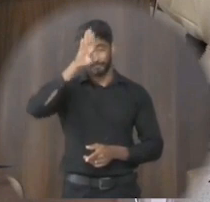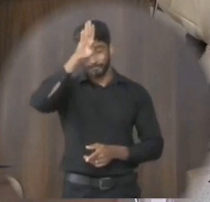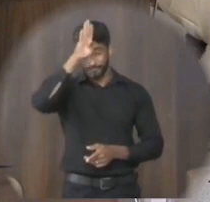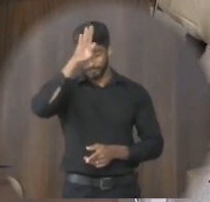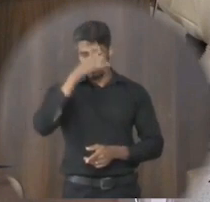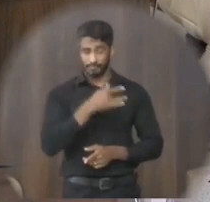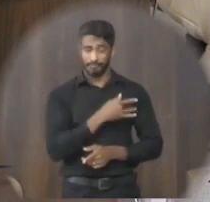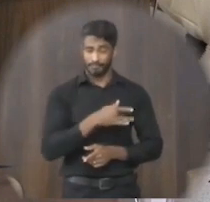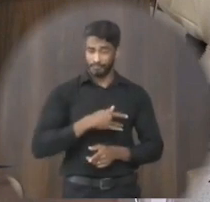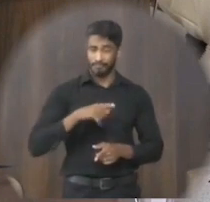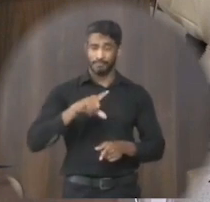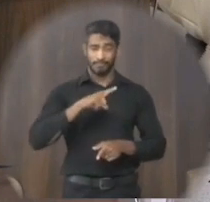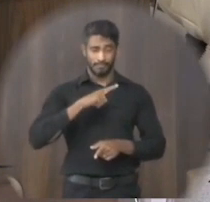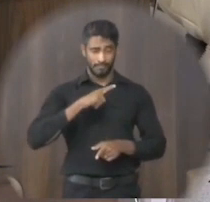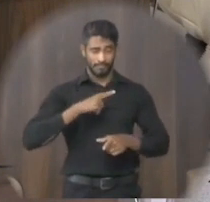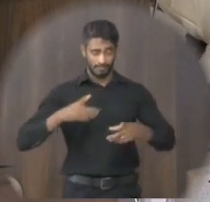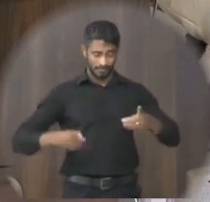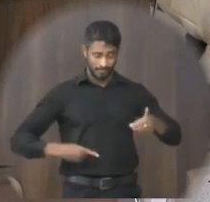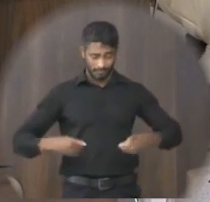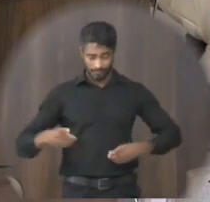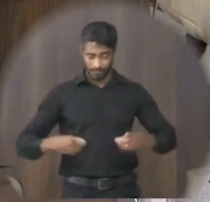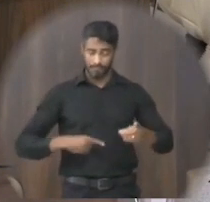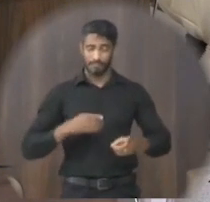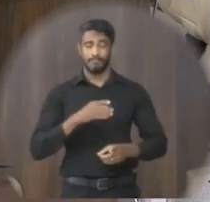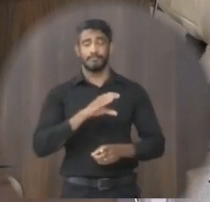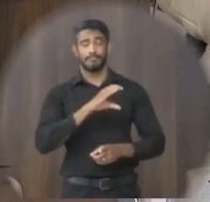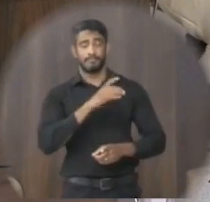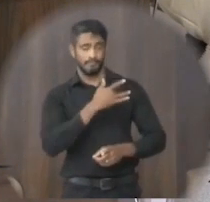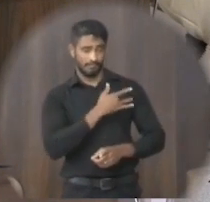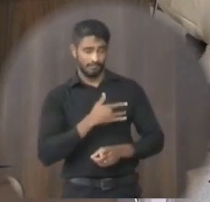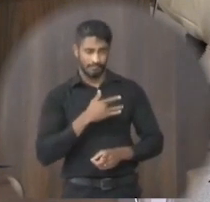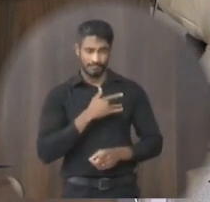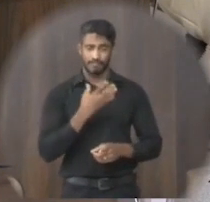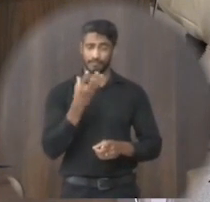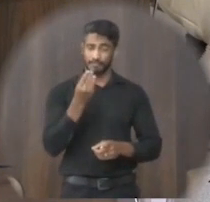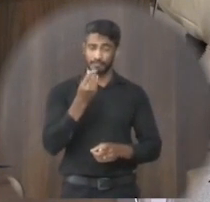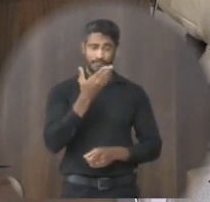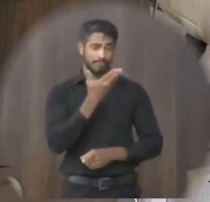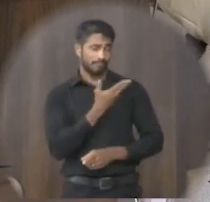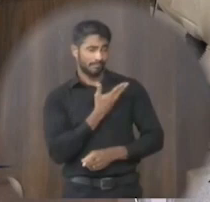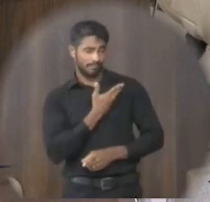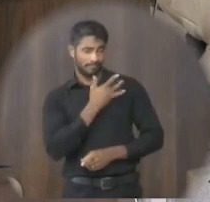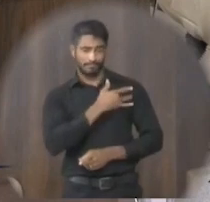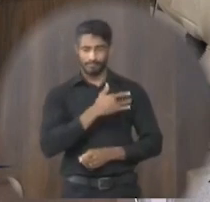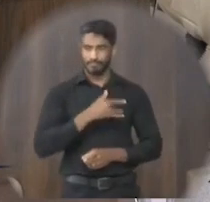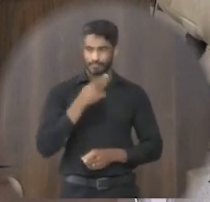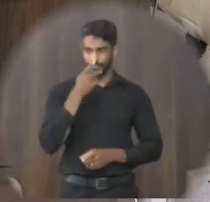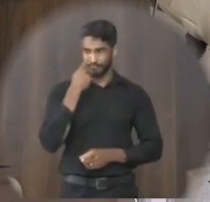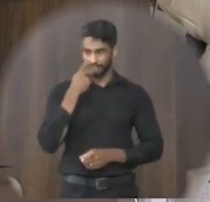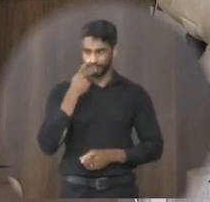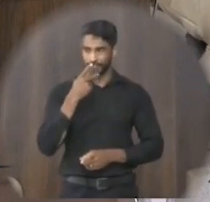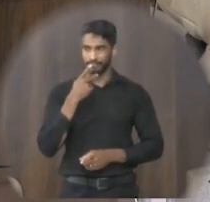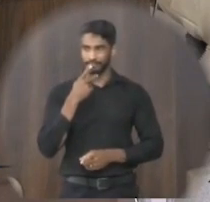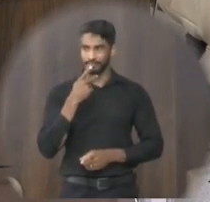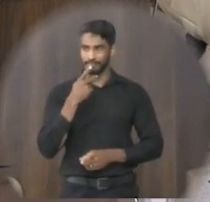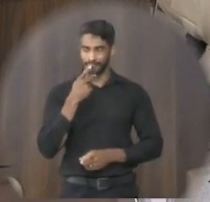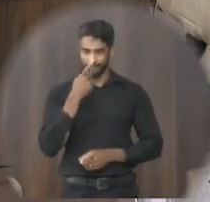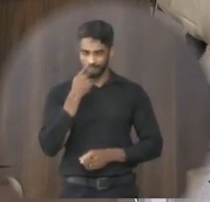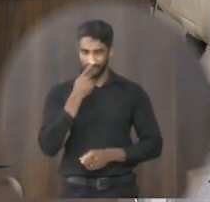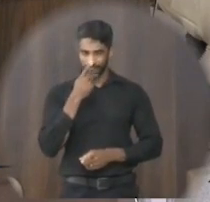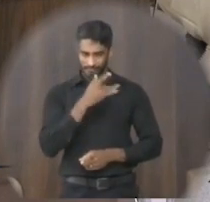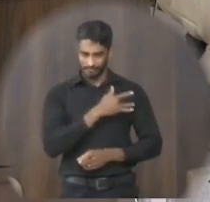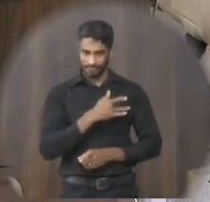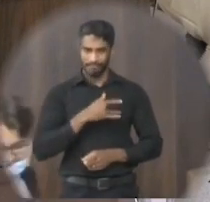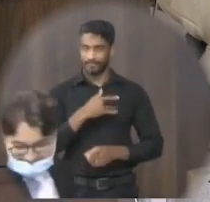tenho primos cruzeirenses tem muitos amigos cruzeirenses estou falando do cruzeiro porque é o principal rival do